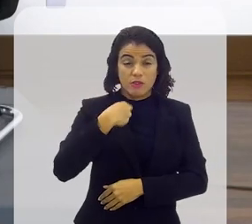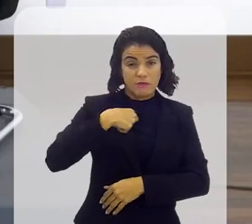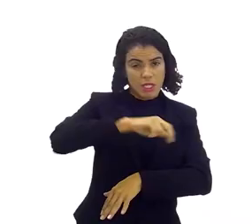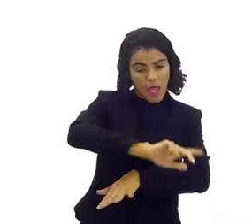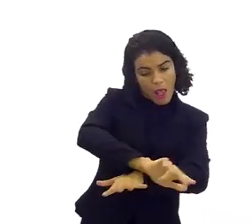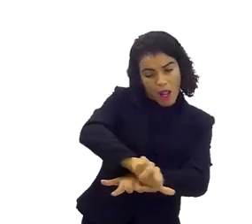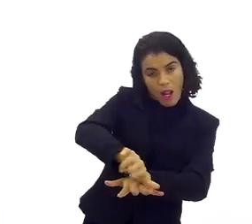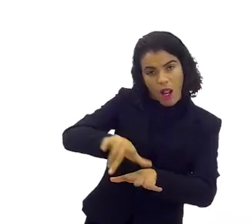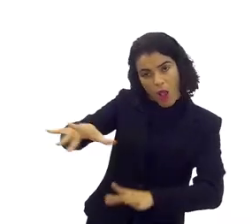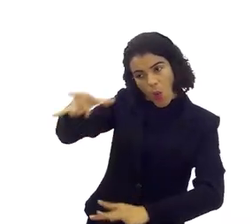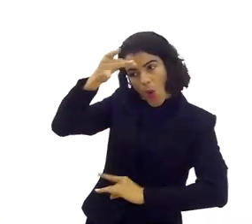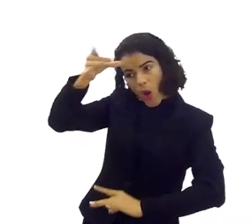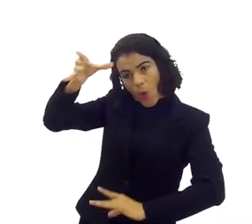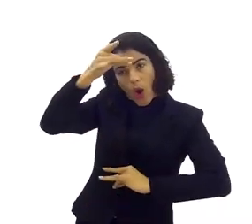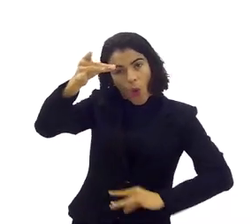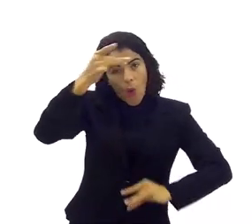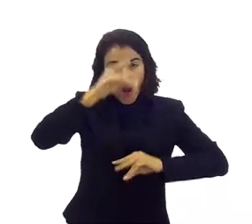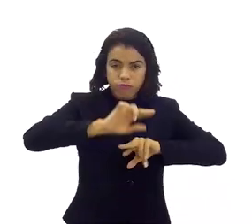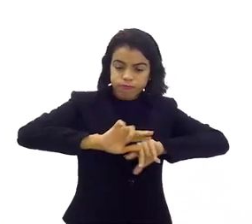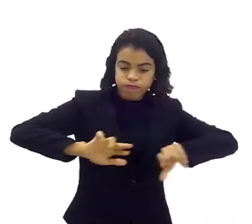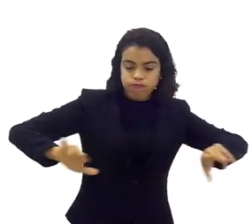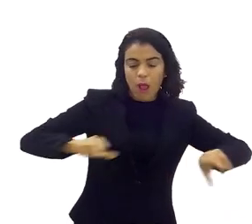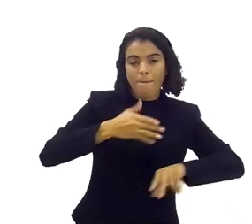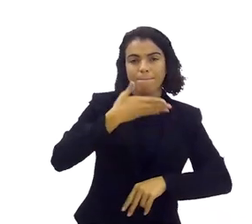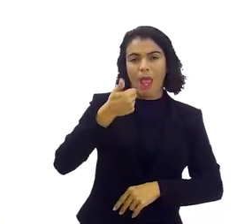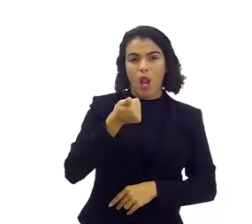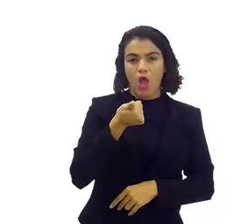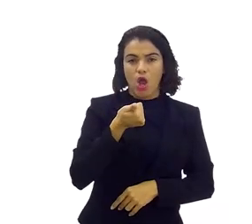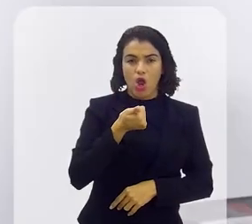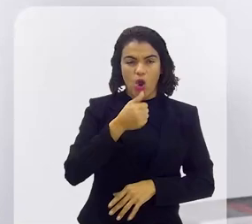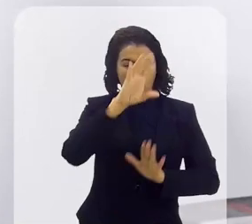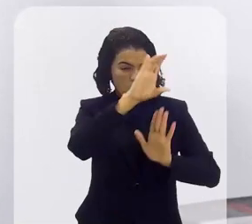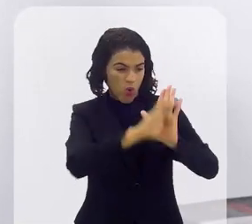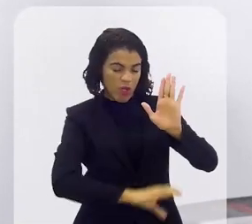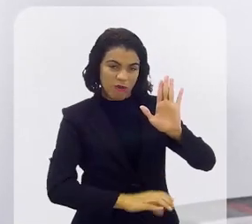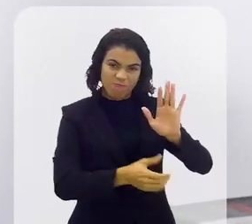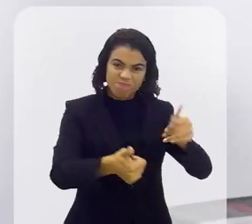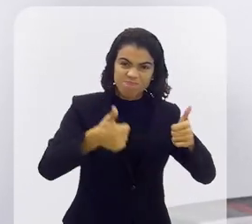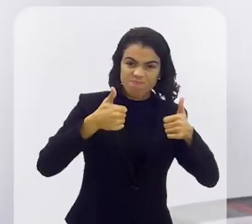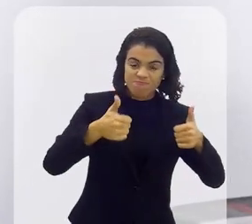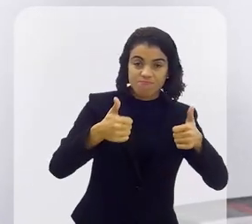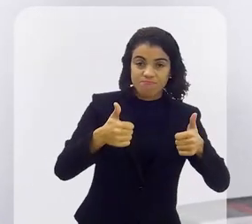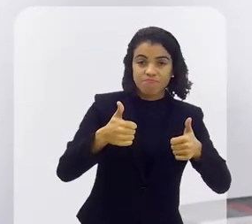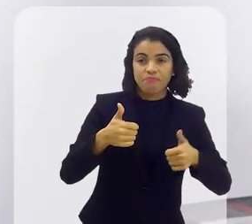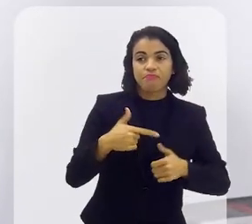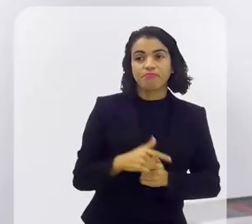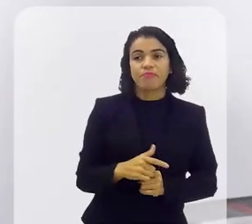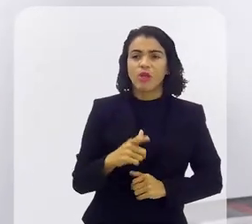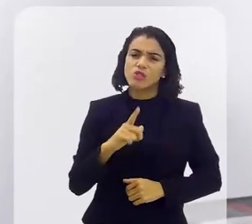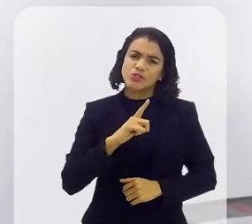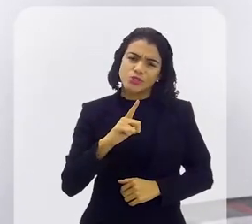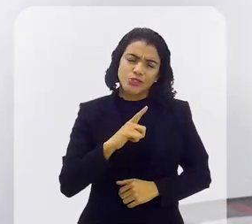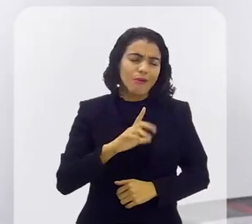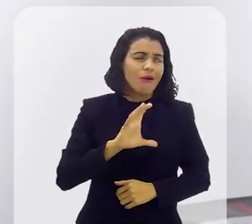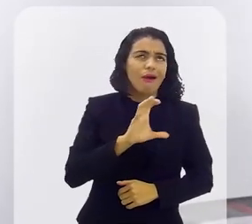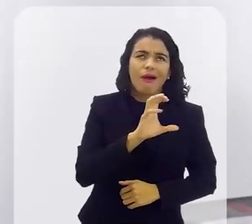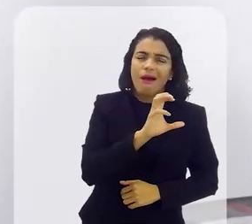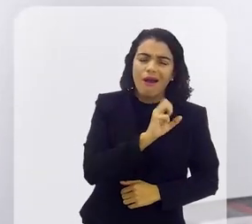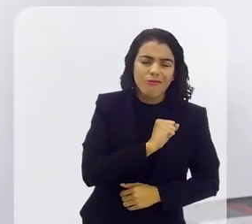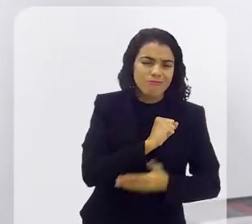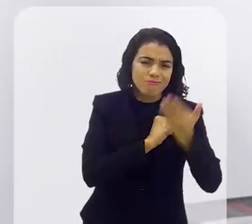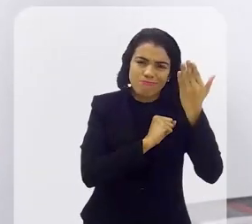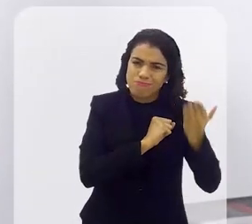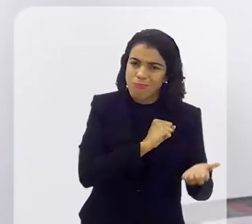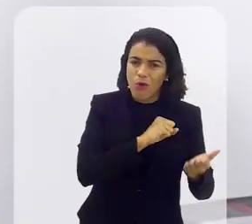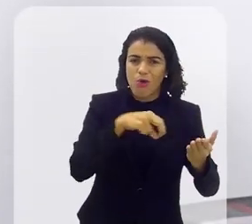diversificar seus personagens mais rica sua carreira fica eu vou te dizer que eu tinha uma paixão além de ter uma amizade muito grande